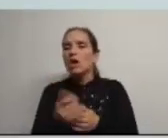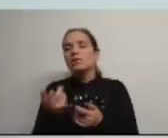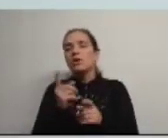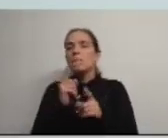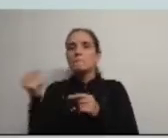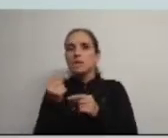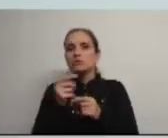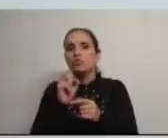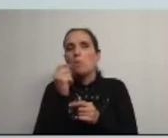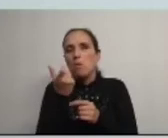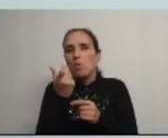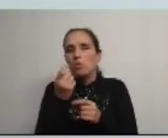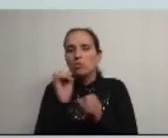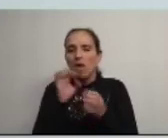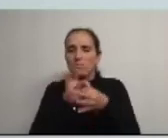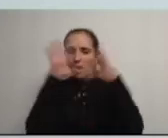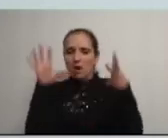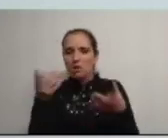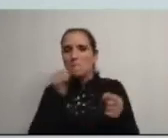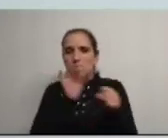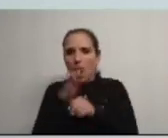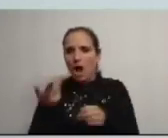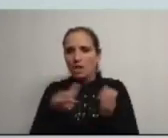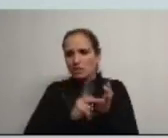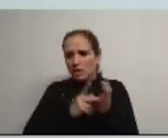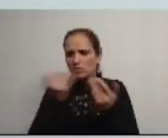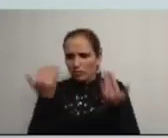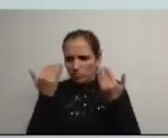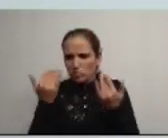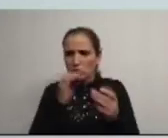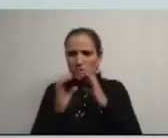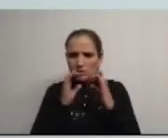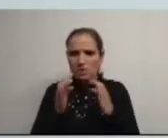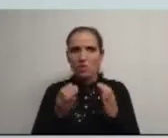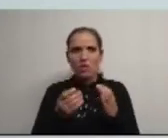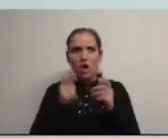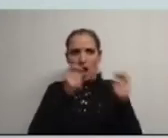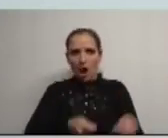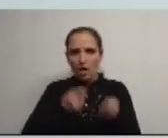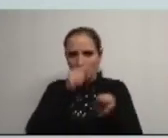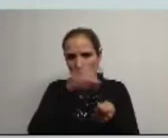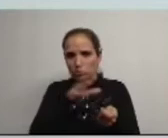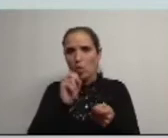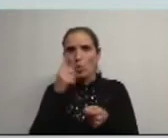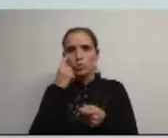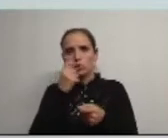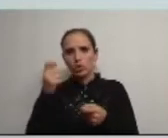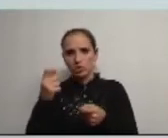pouco ou nada tem a ver com Agda como o mar as tecnologias de informação e comunicação à agricultura ou turismo